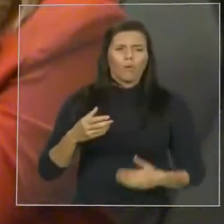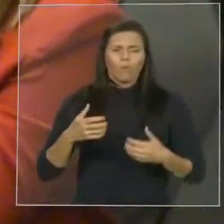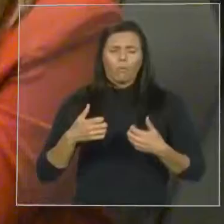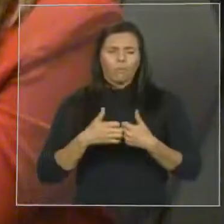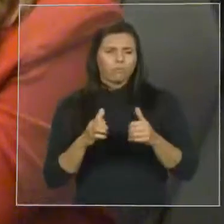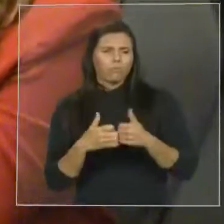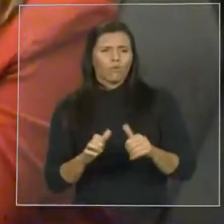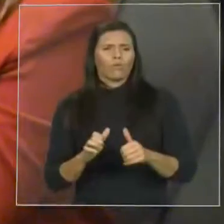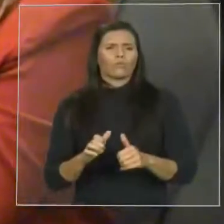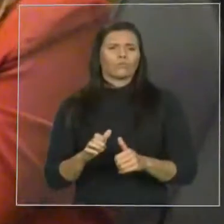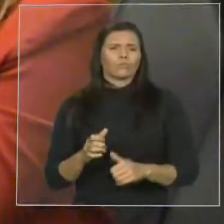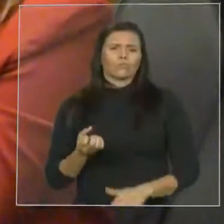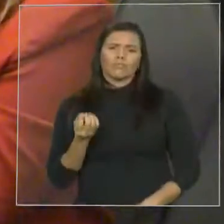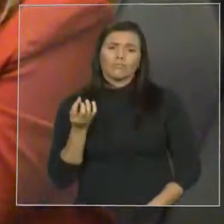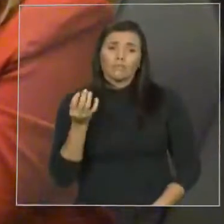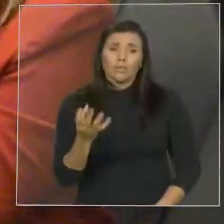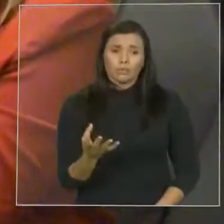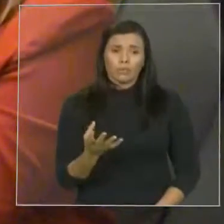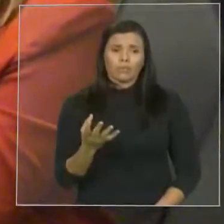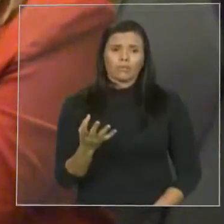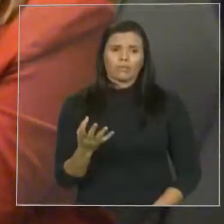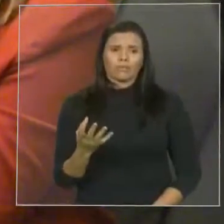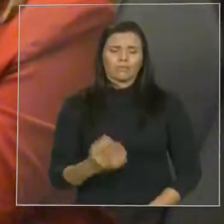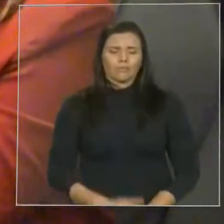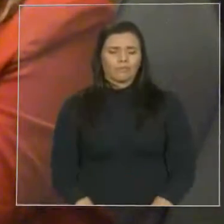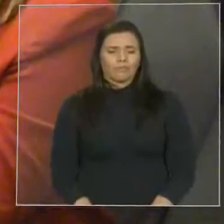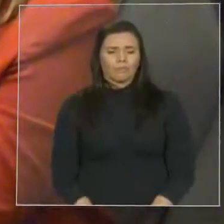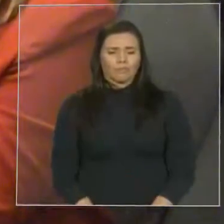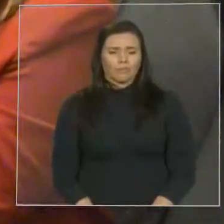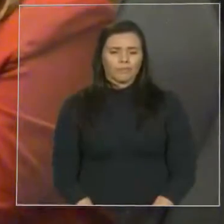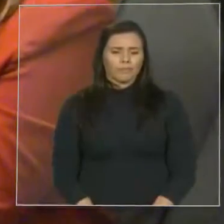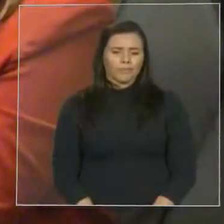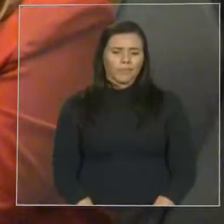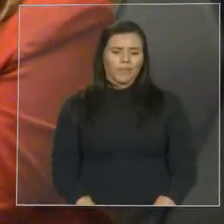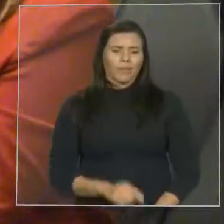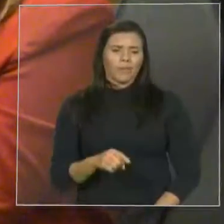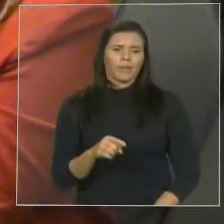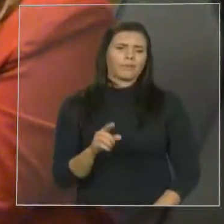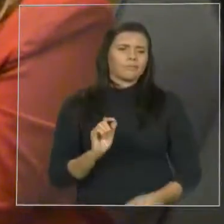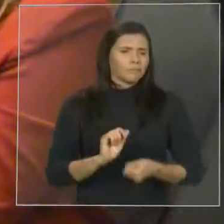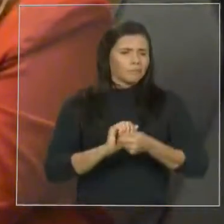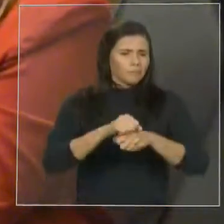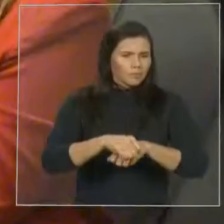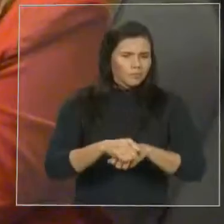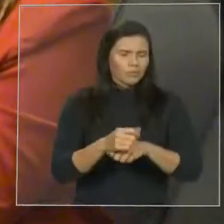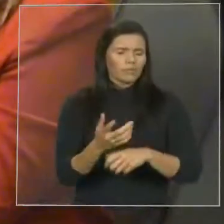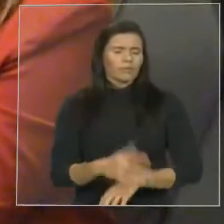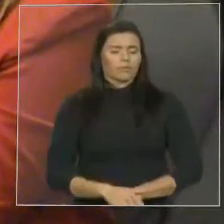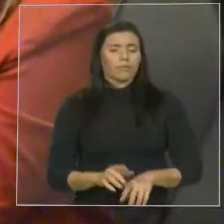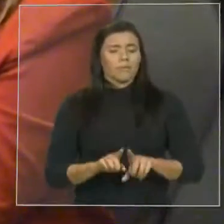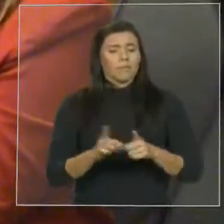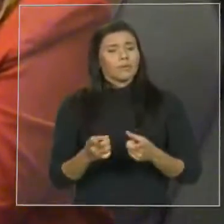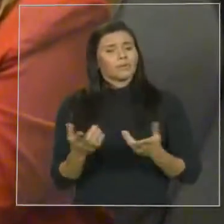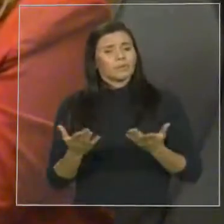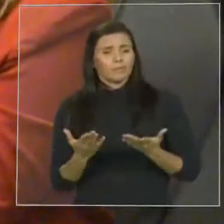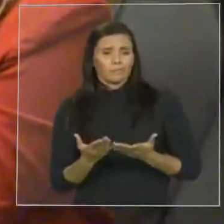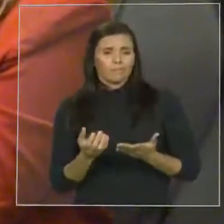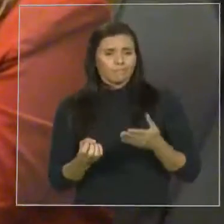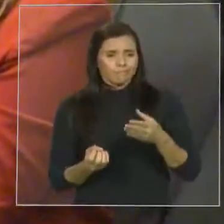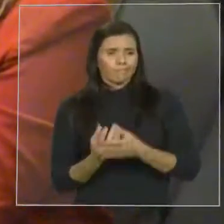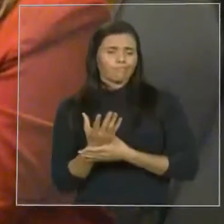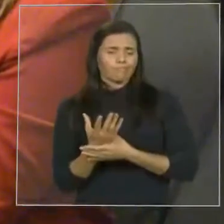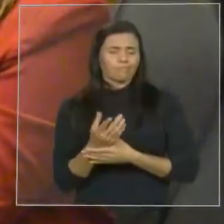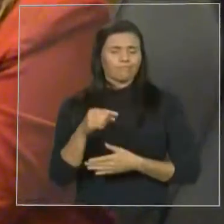em Amarante, nós podemos possibilitar a esses jovens e a formação de novos professores, criando mais oportunidades de